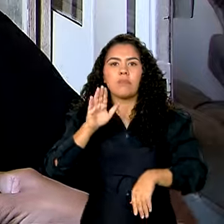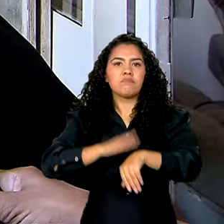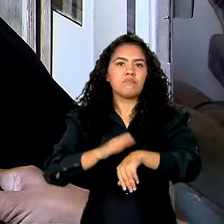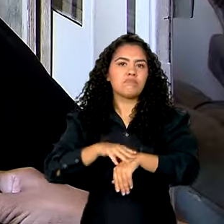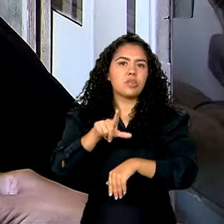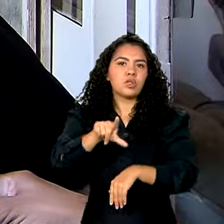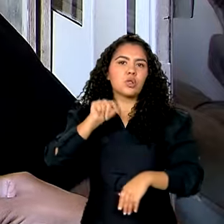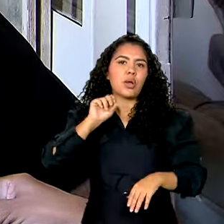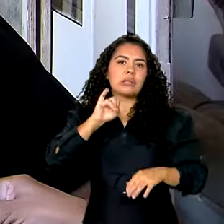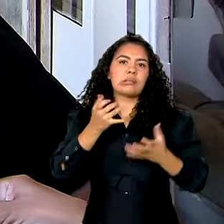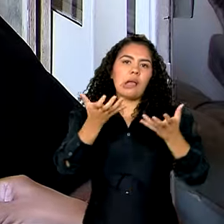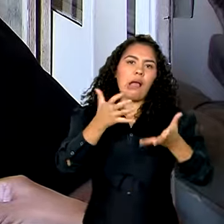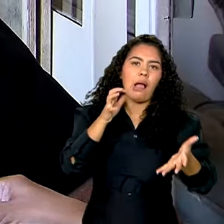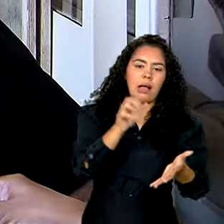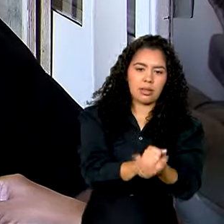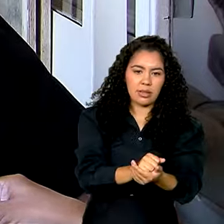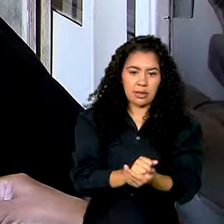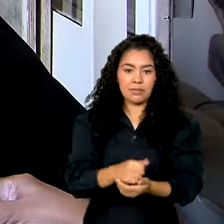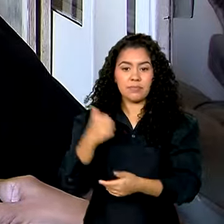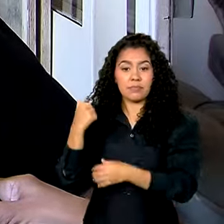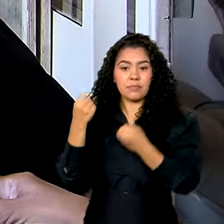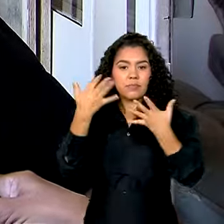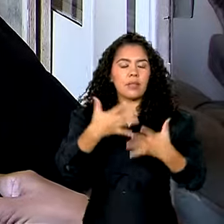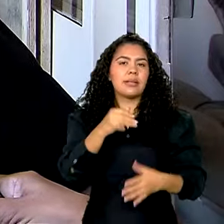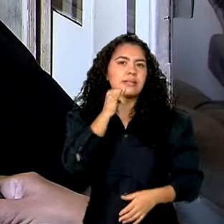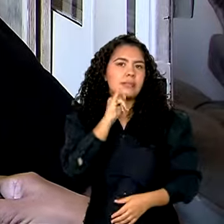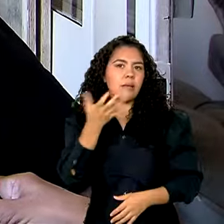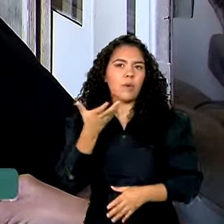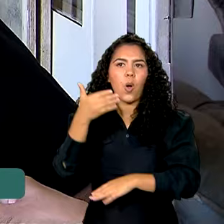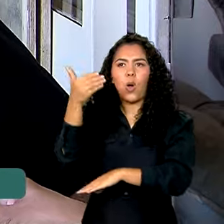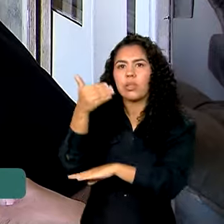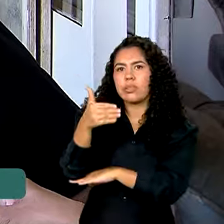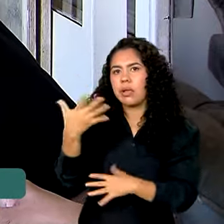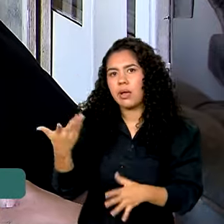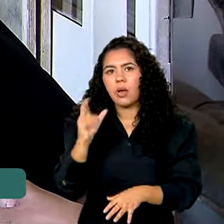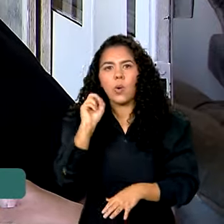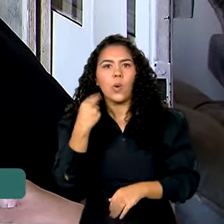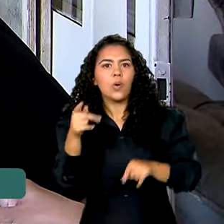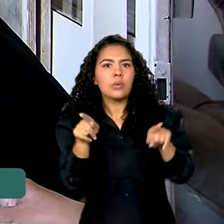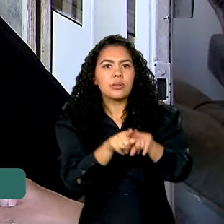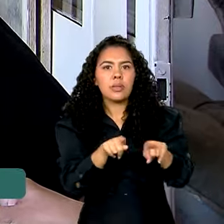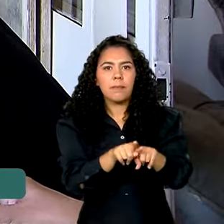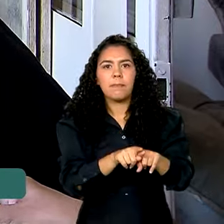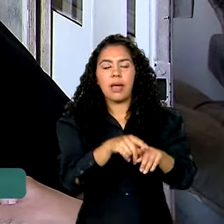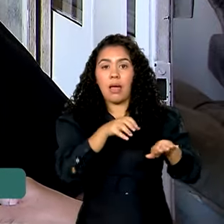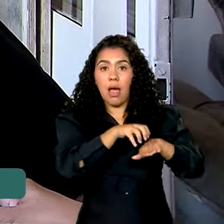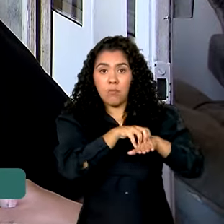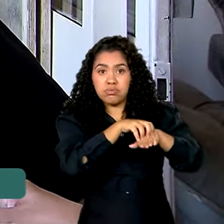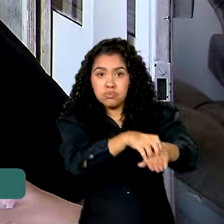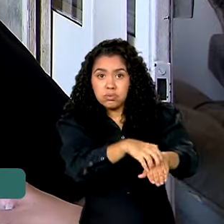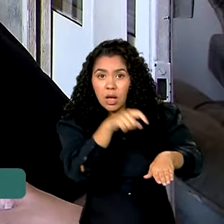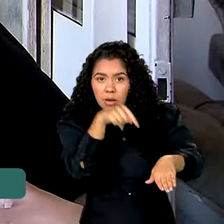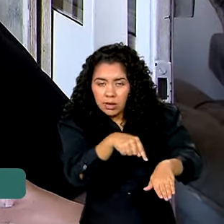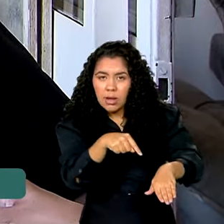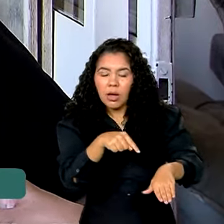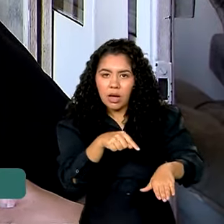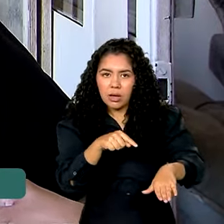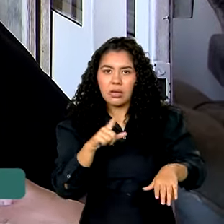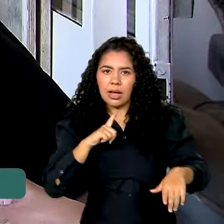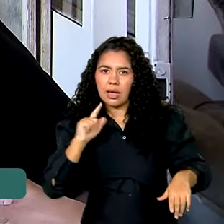Se a gente vai buscar algum serviço, seja de um hotel ou de um operador de transfer, a gente faz essa